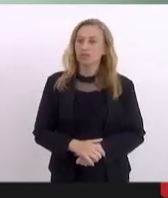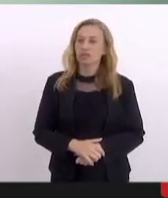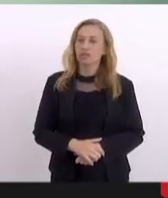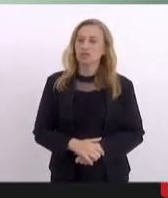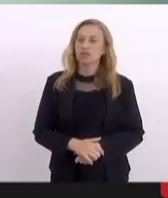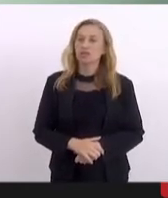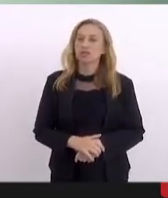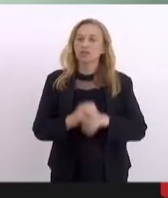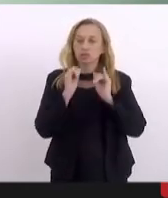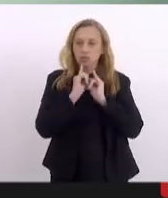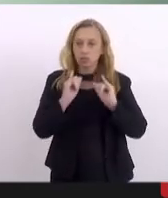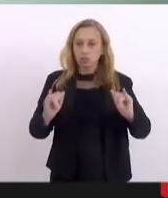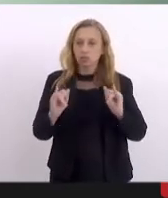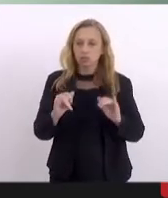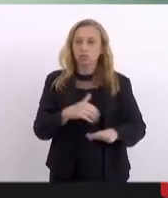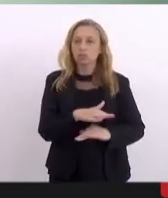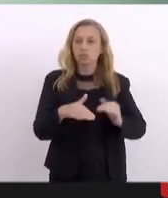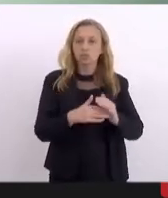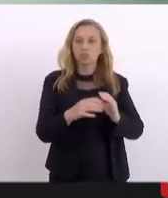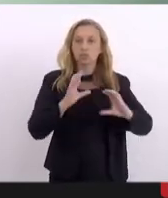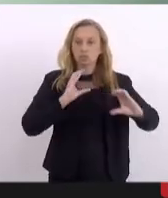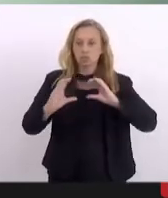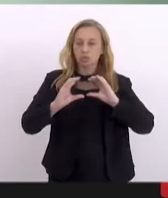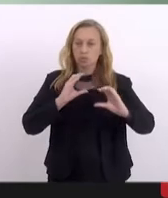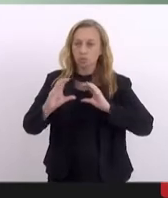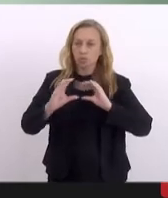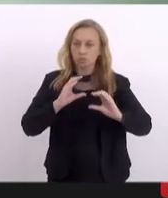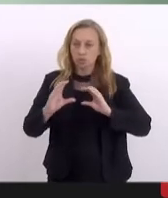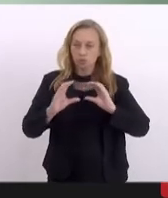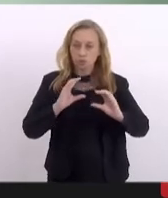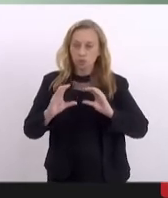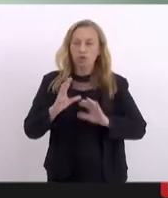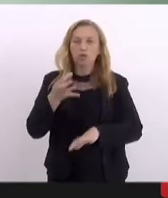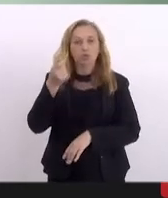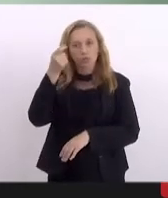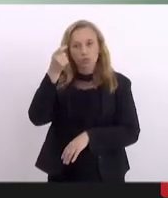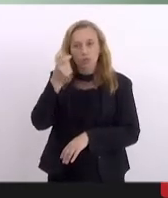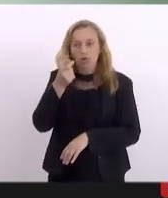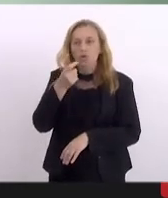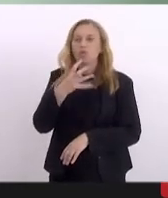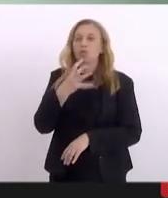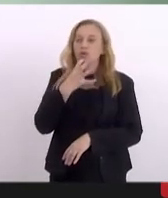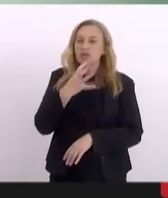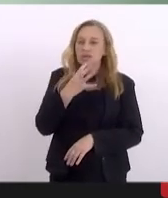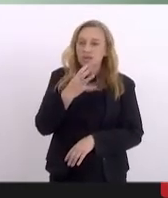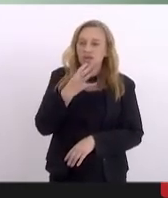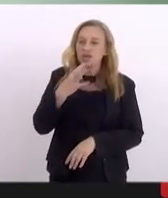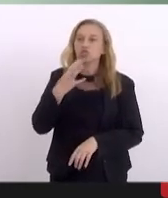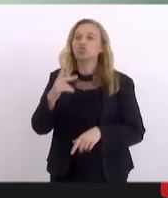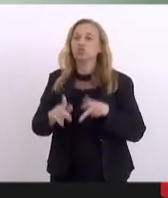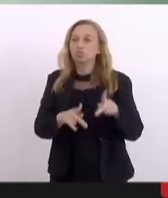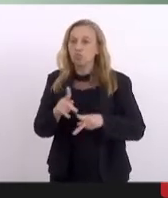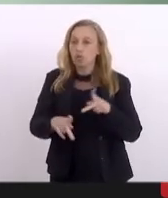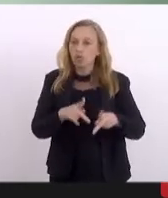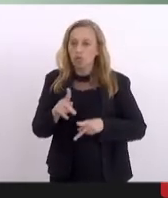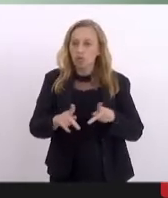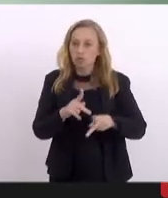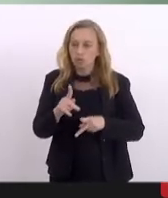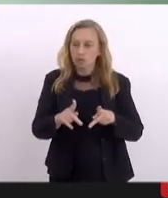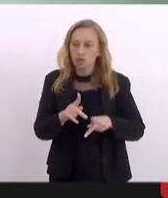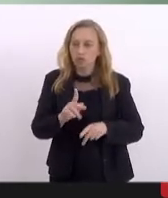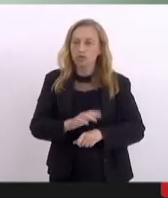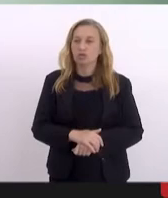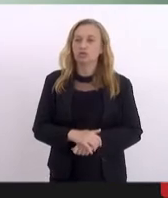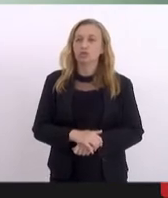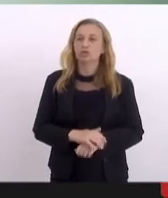divulgadas em todos os meios de comunicação para pleno conhecimento da população, aprimorando assim a presente